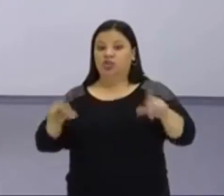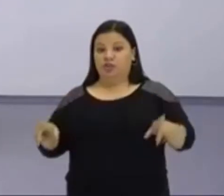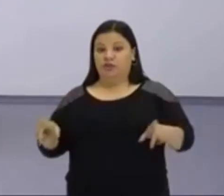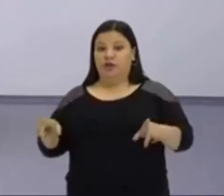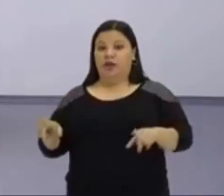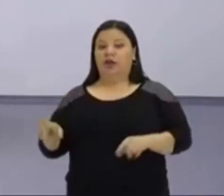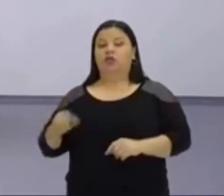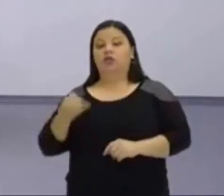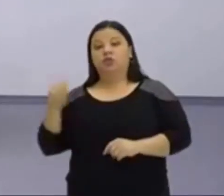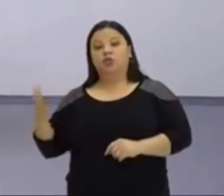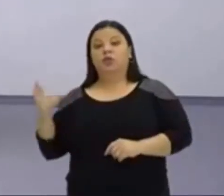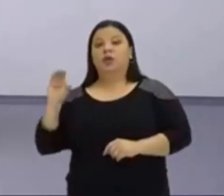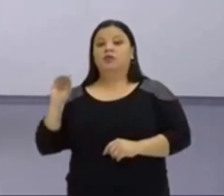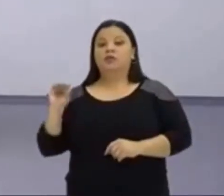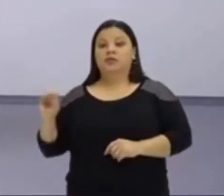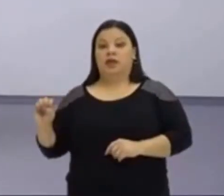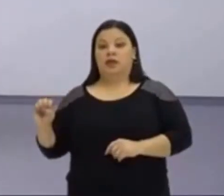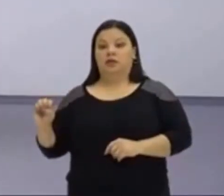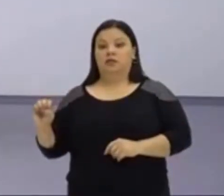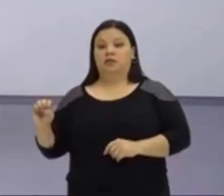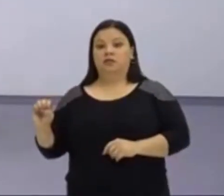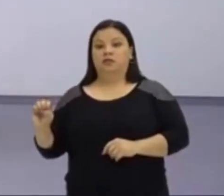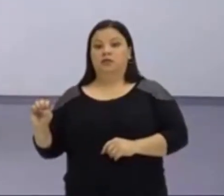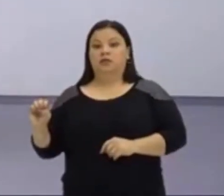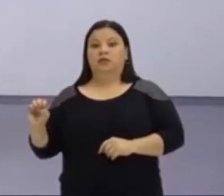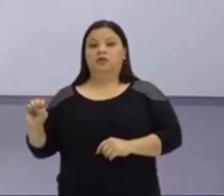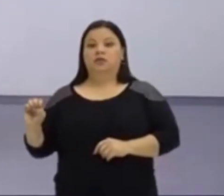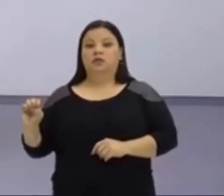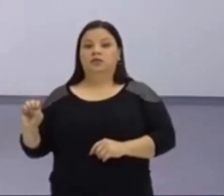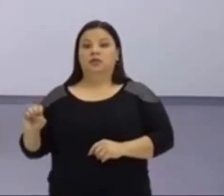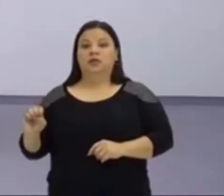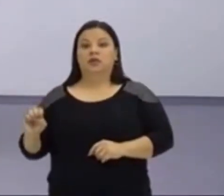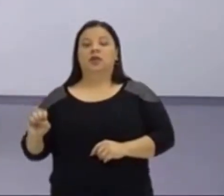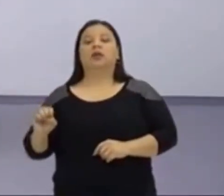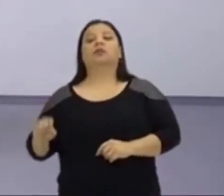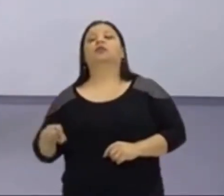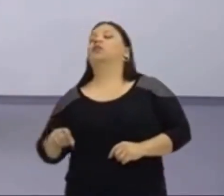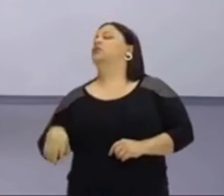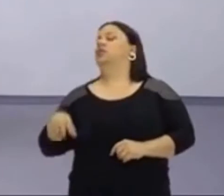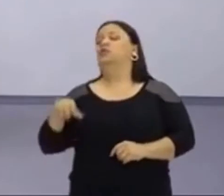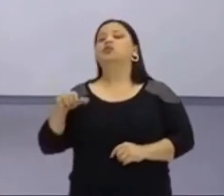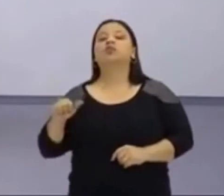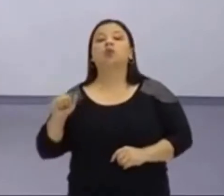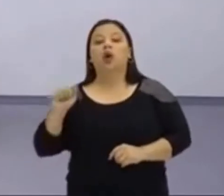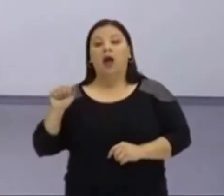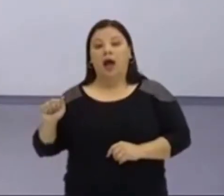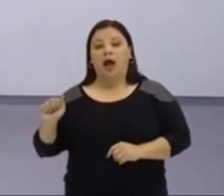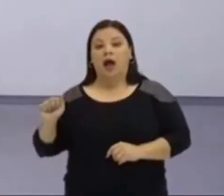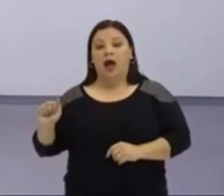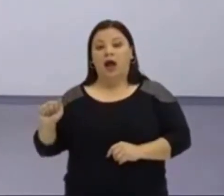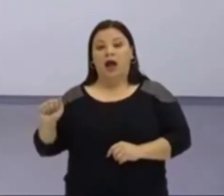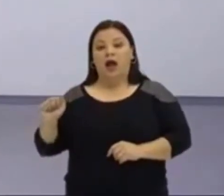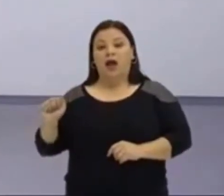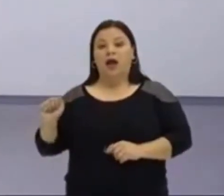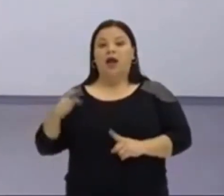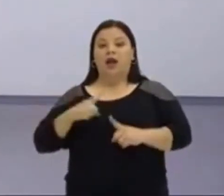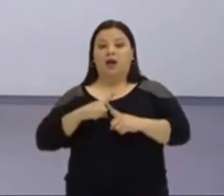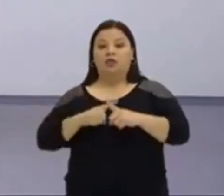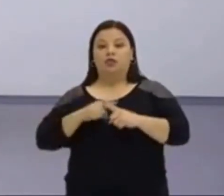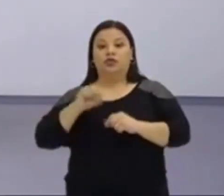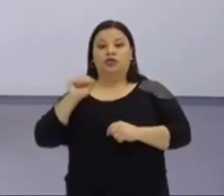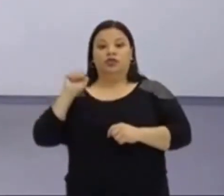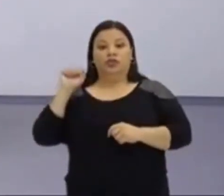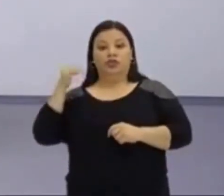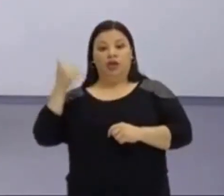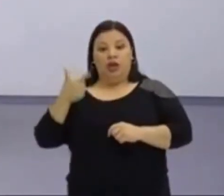né? Que a sempre está ligado a x², o nosso b sempre está ligado ao x, e o c é o nosso termo